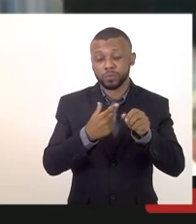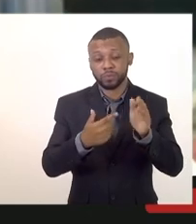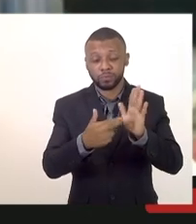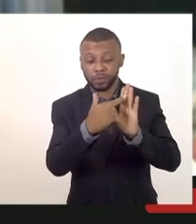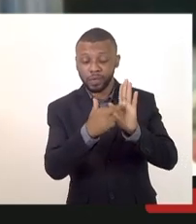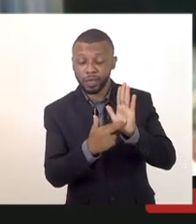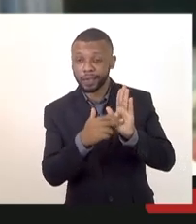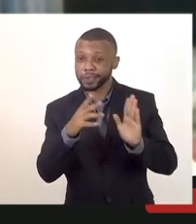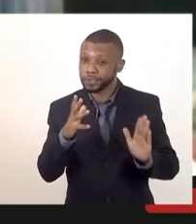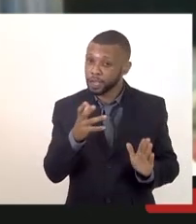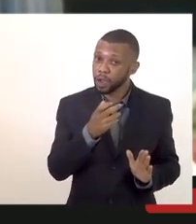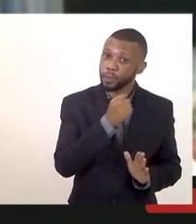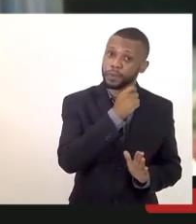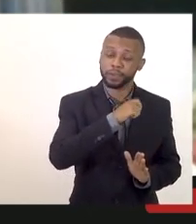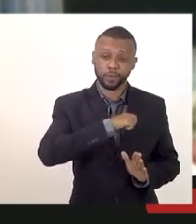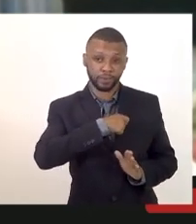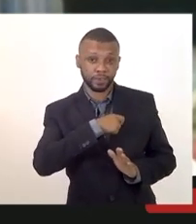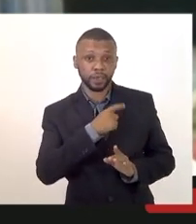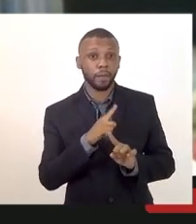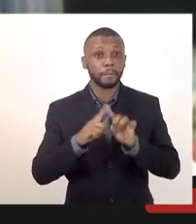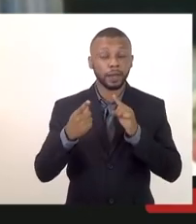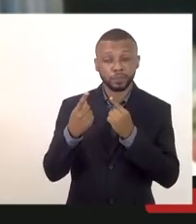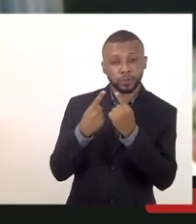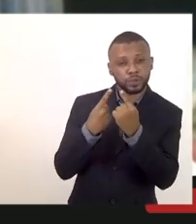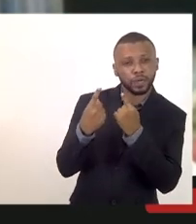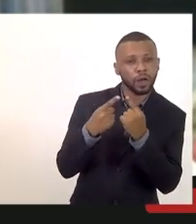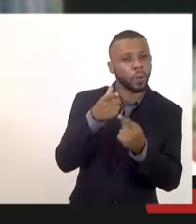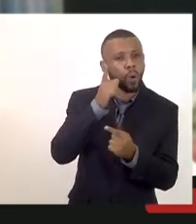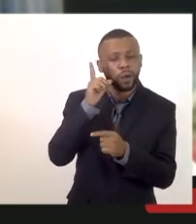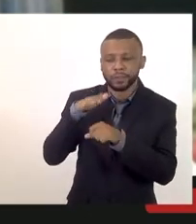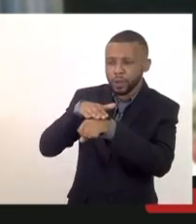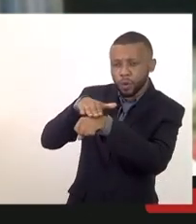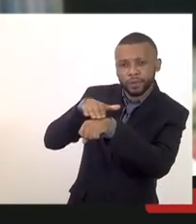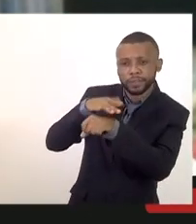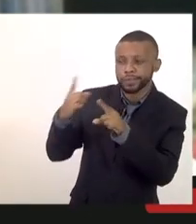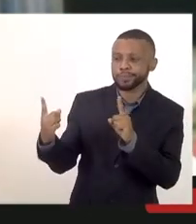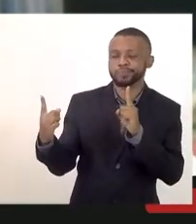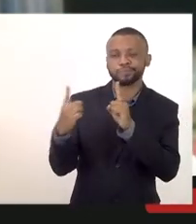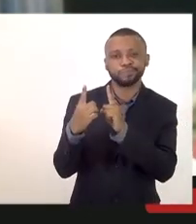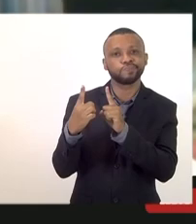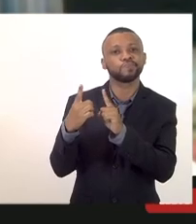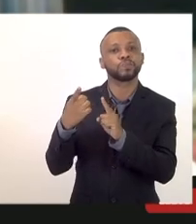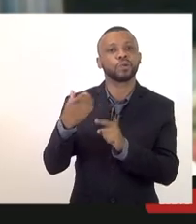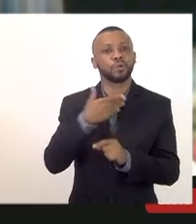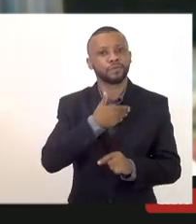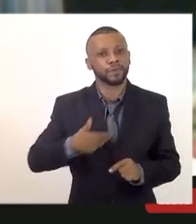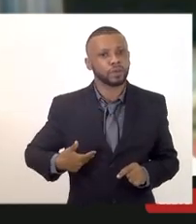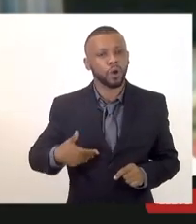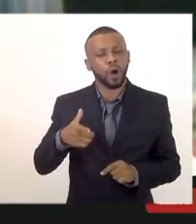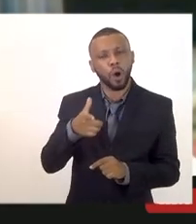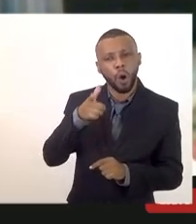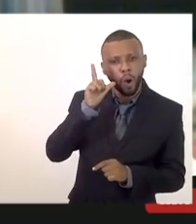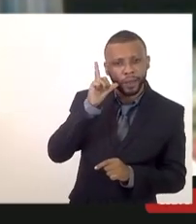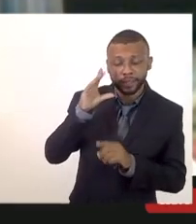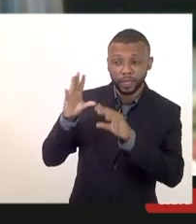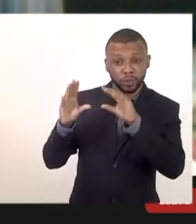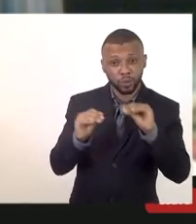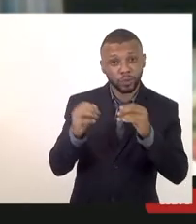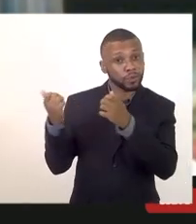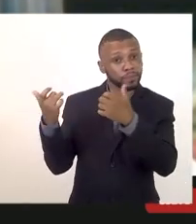é o meu diálogo ontem conversando com o governador no Palácio Laranjeiras à noite e eu expliquei para ele a